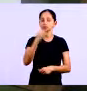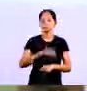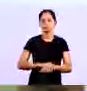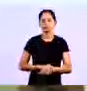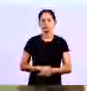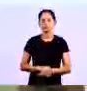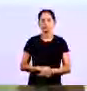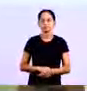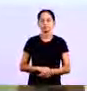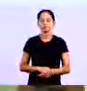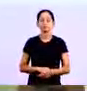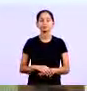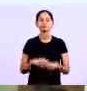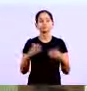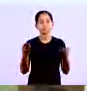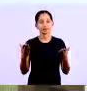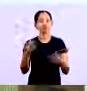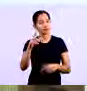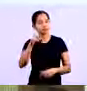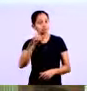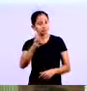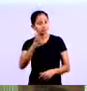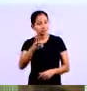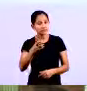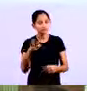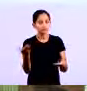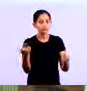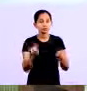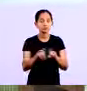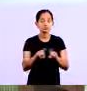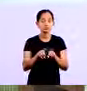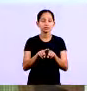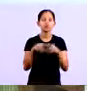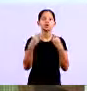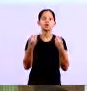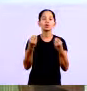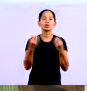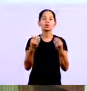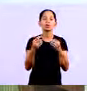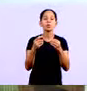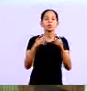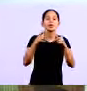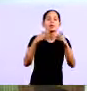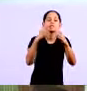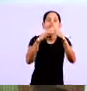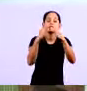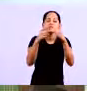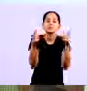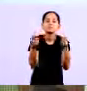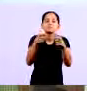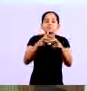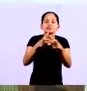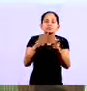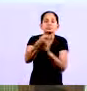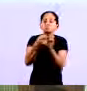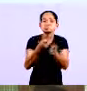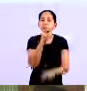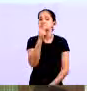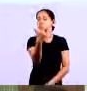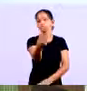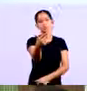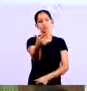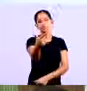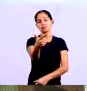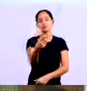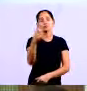Com certeza. E isso é o que faz com que a gente tenha uma mortalidade tão grande de micro e pequenas empresas no Brasil. Não se controla. Por quê? Porque as atividades